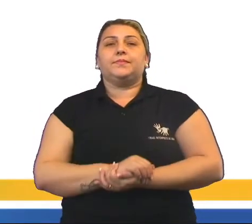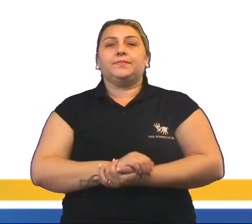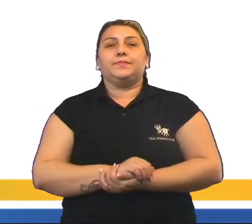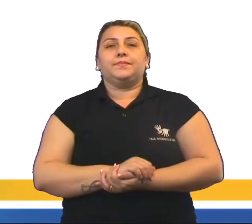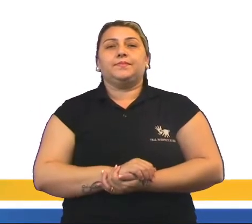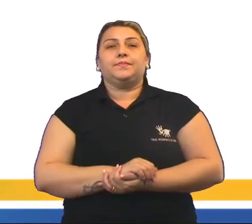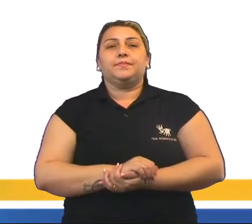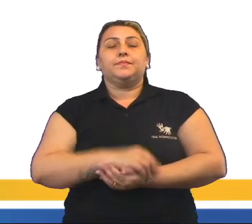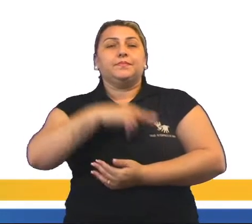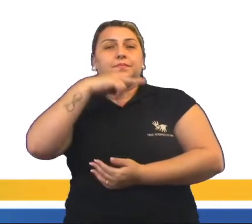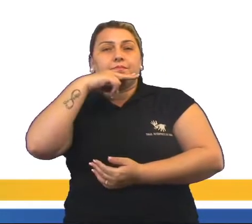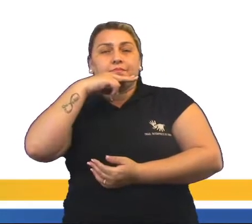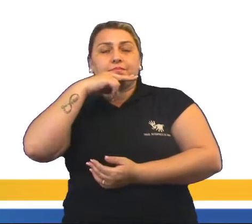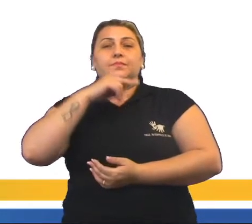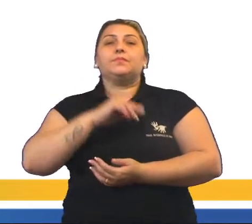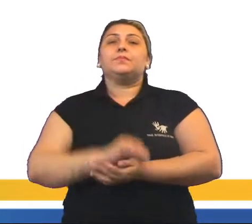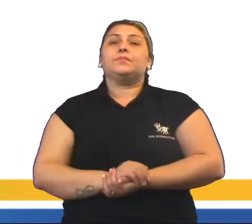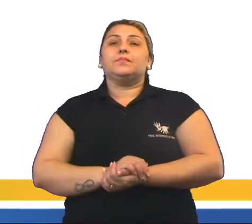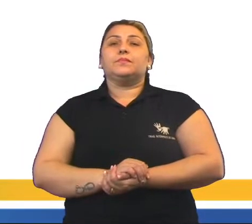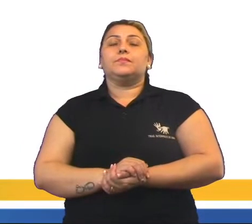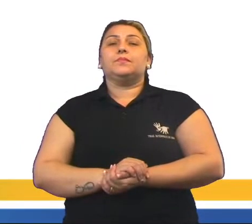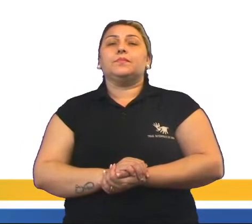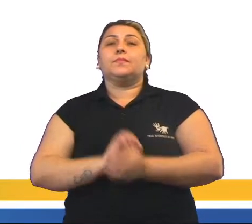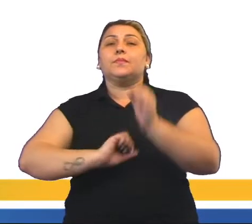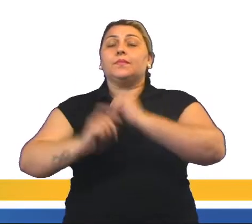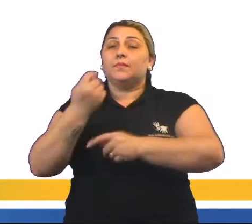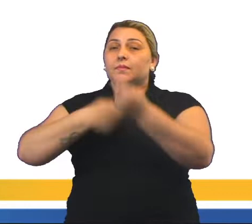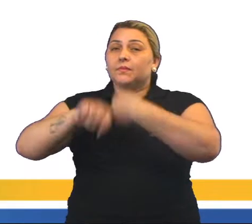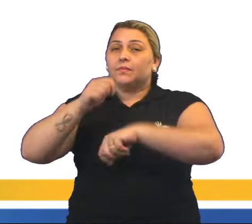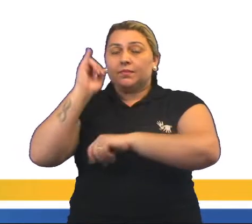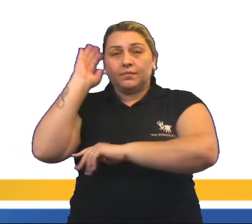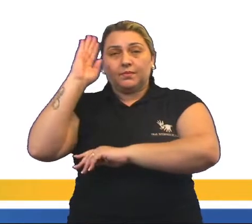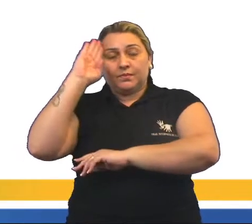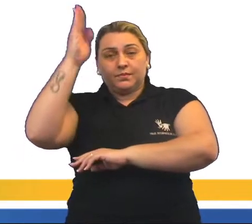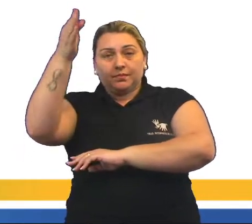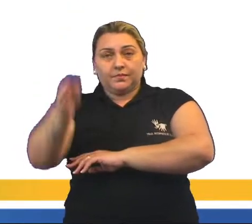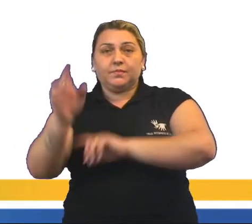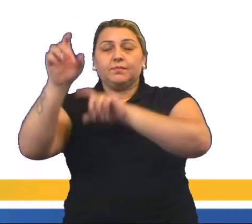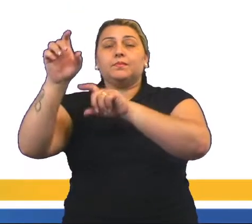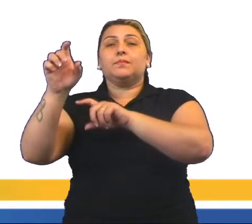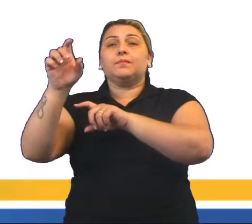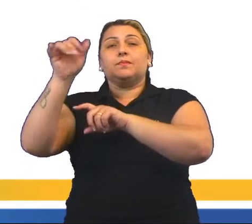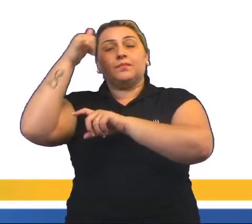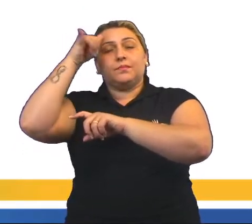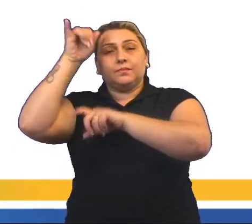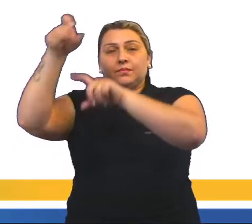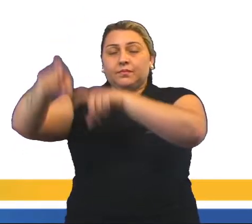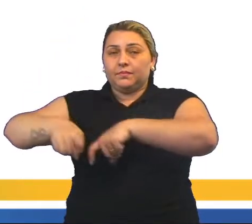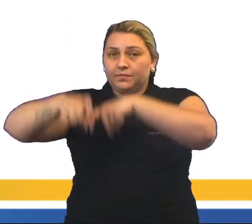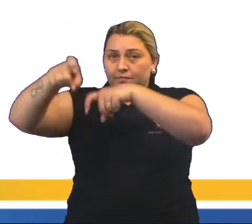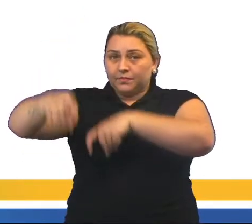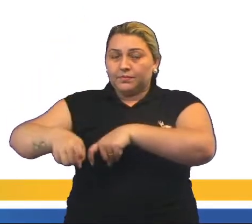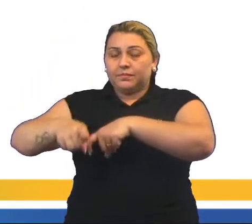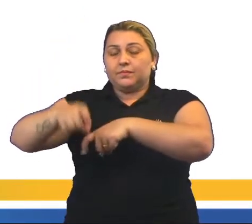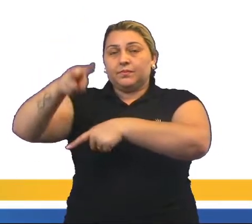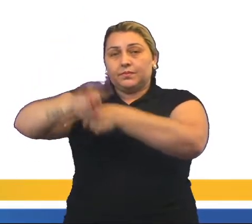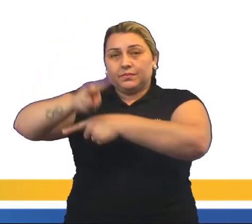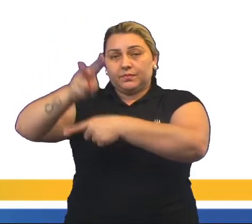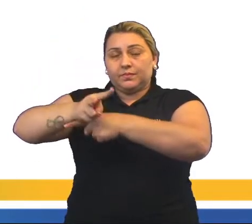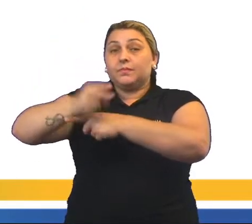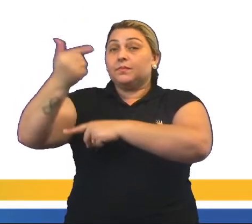A cana-de-açúcar era o centro das atenções econômicas e a pecuária era considerada uma atividade secundária.